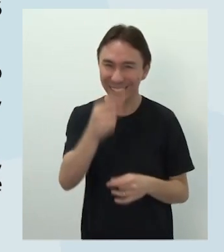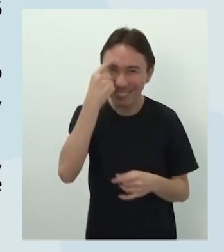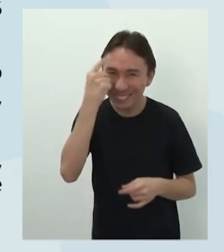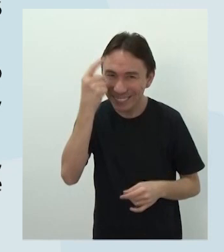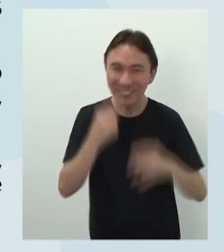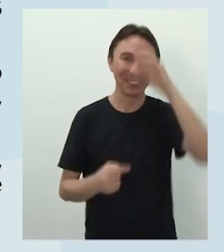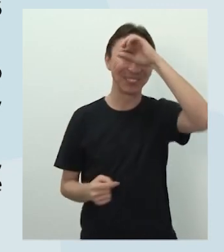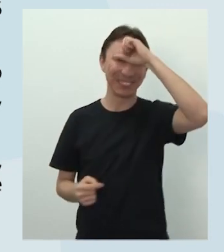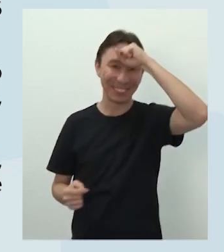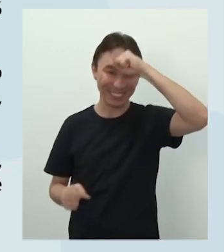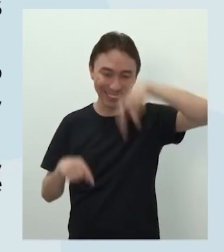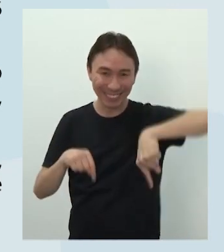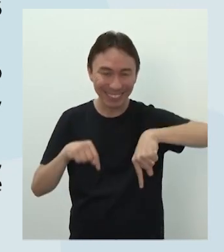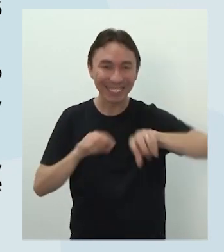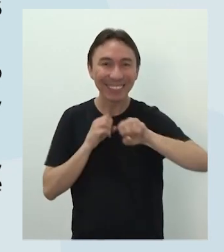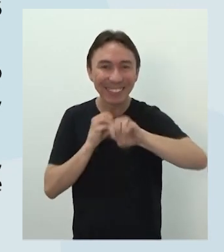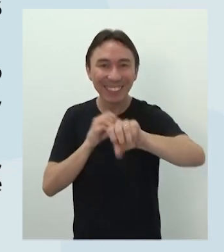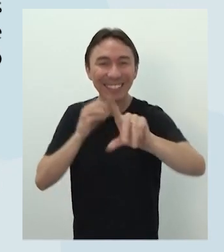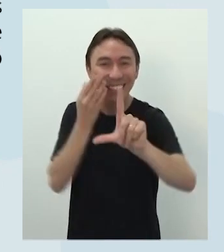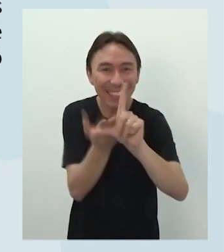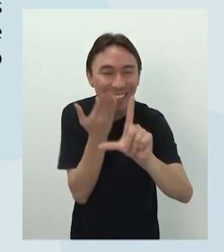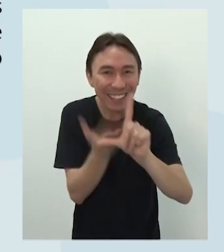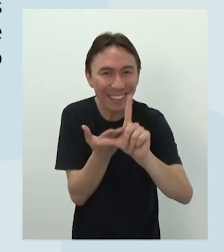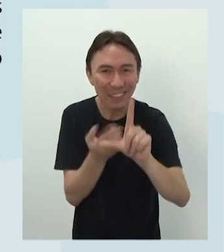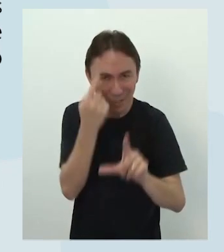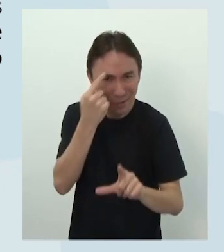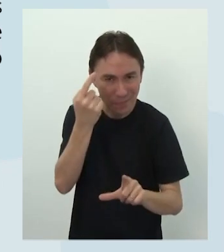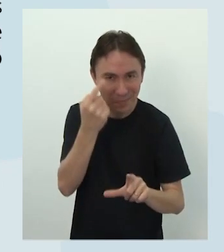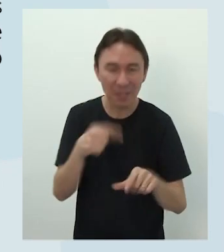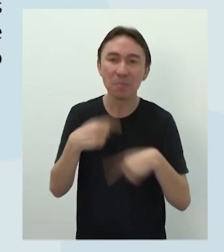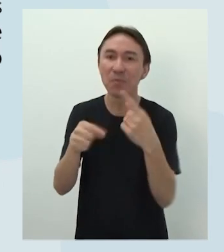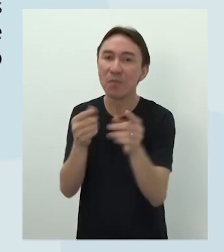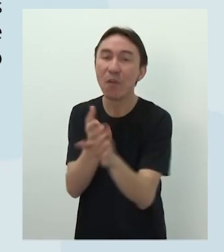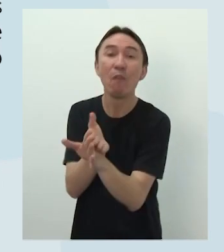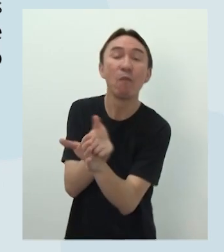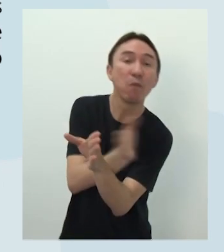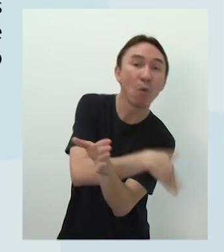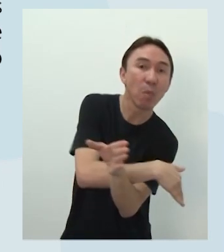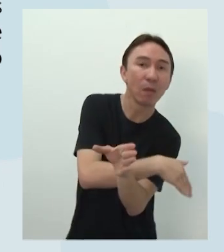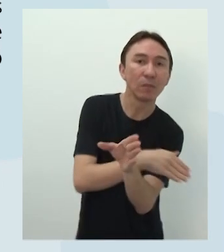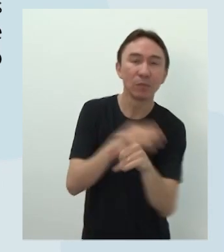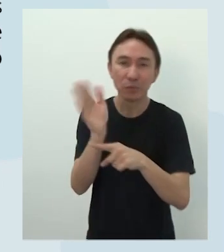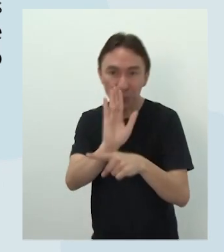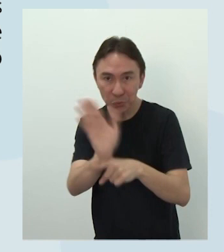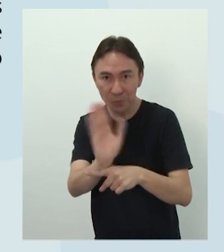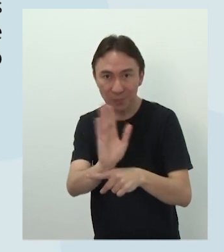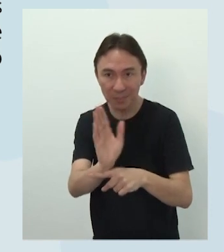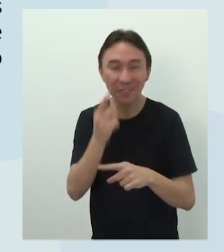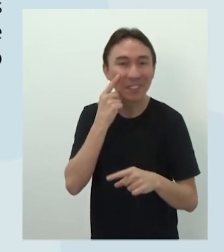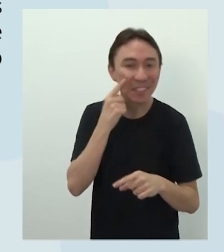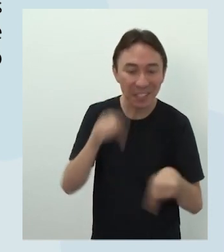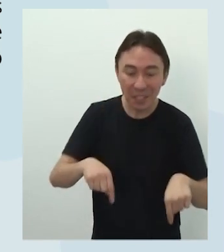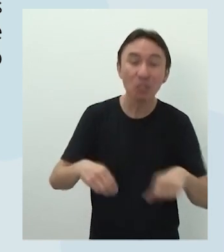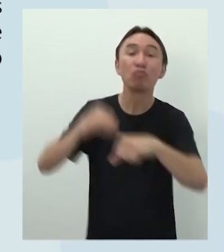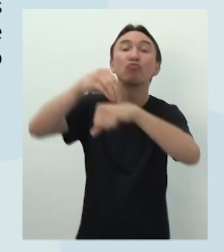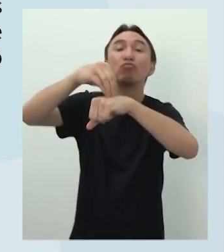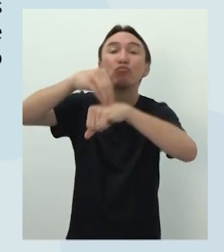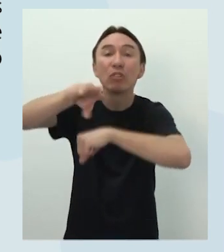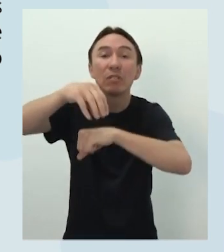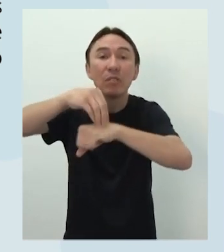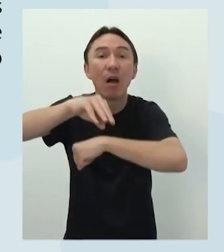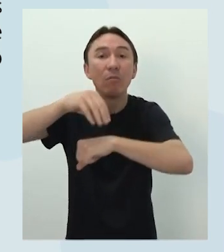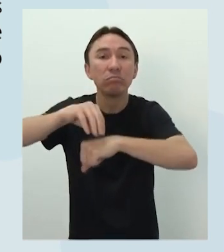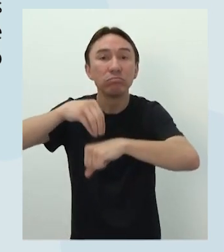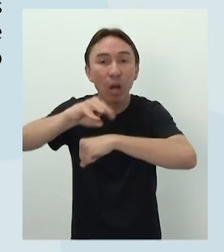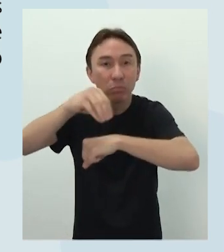você conseguiu printar? Se não, você volta lá no vídeo e eu vou mostrar pra vocês só pra gente terminar a sugestão de atividade, gente. Que tal vocês